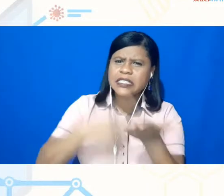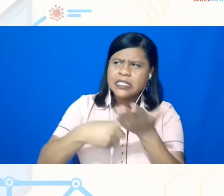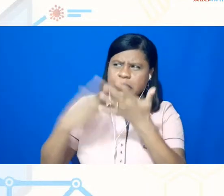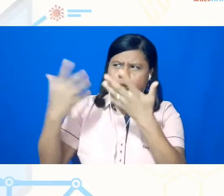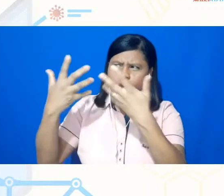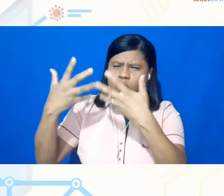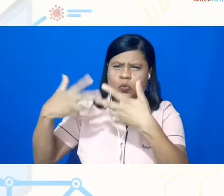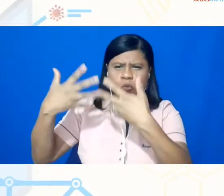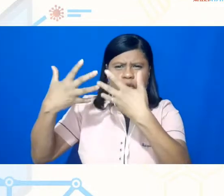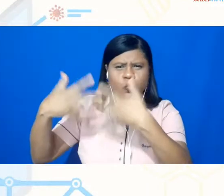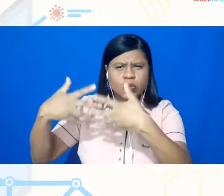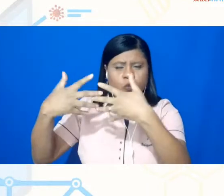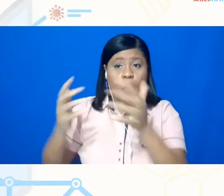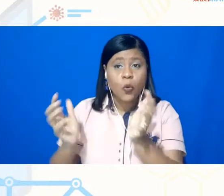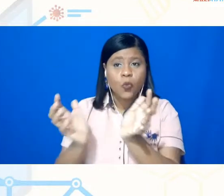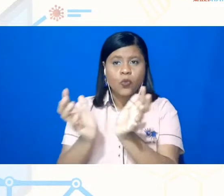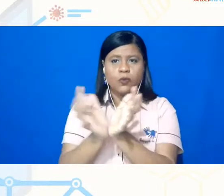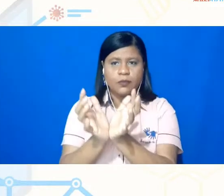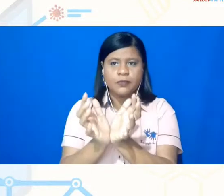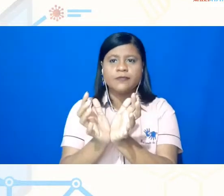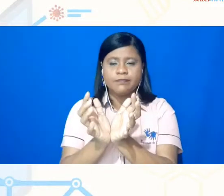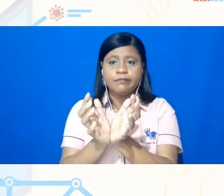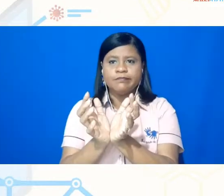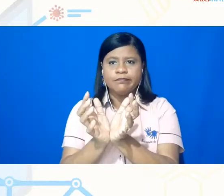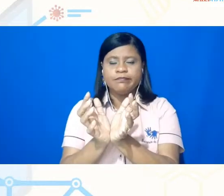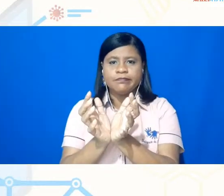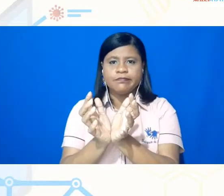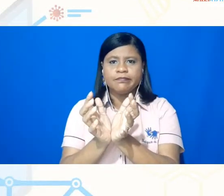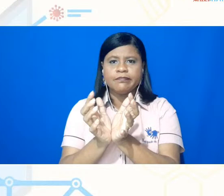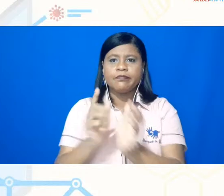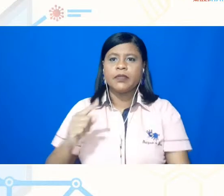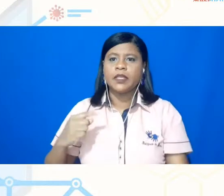trabalhada coletivamente, né, nós